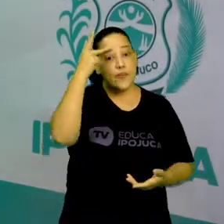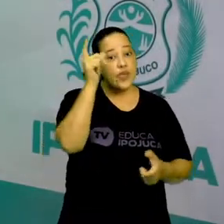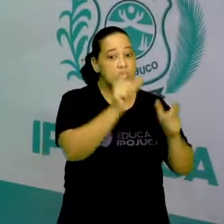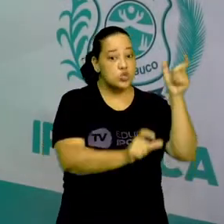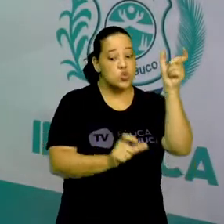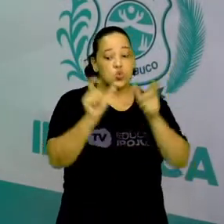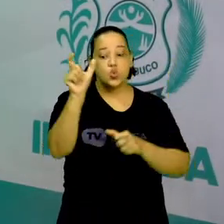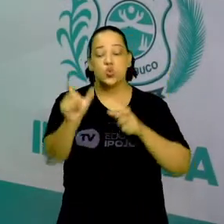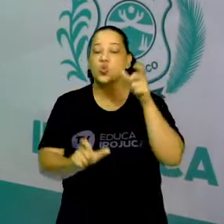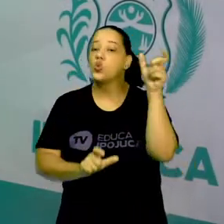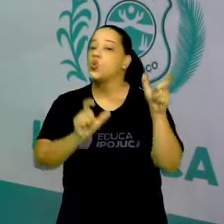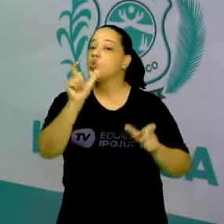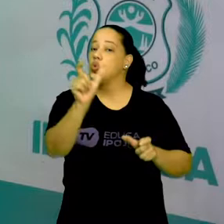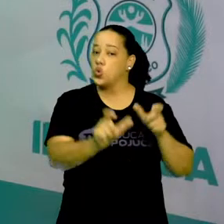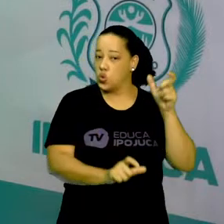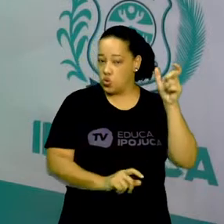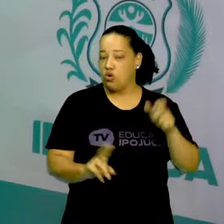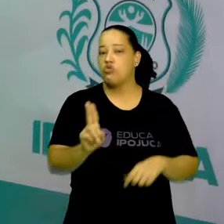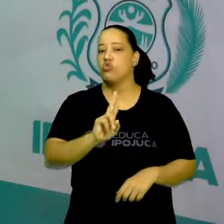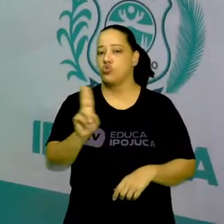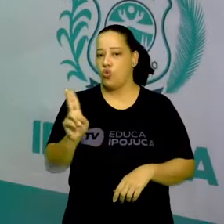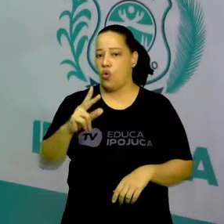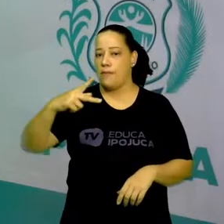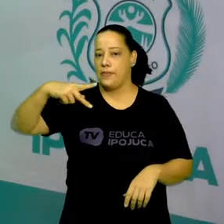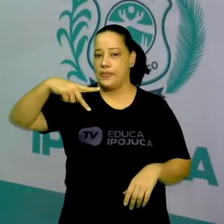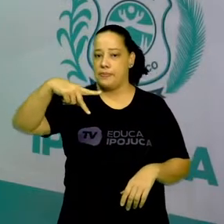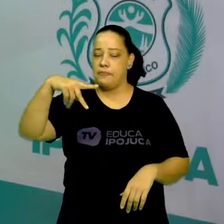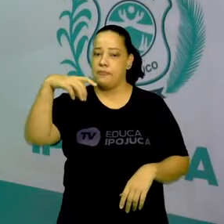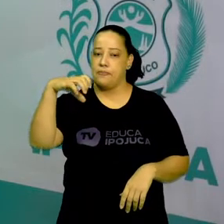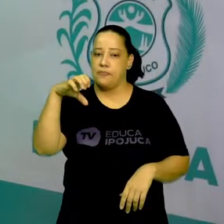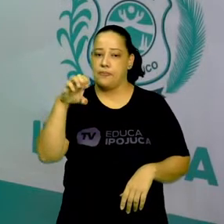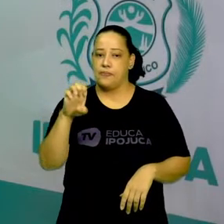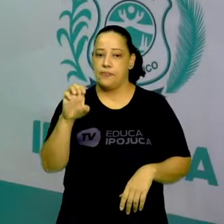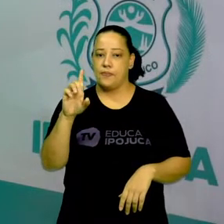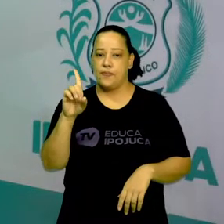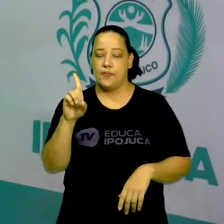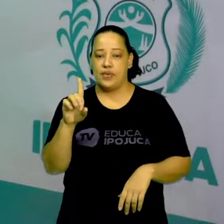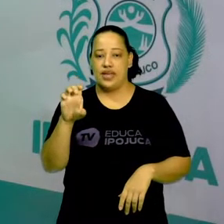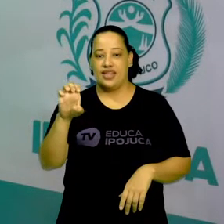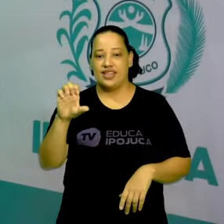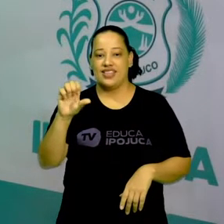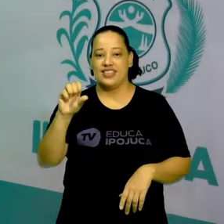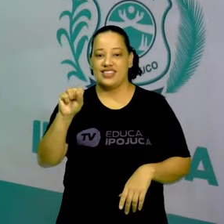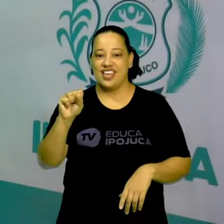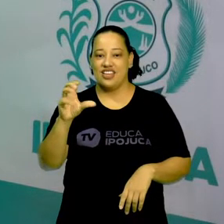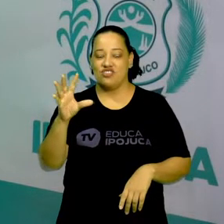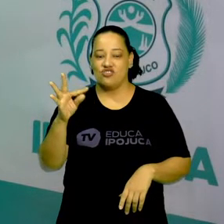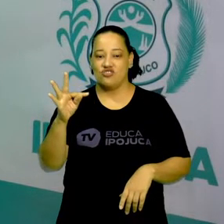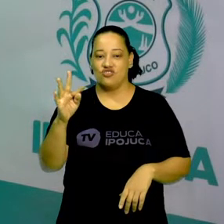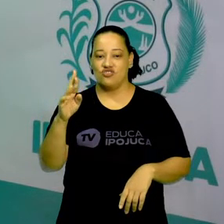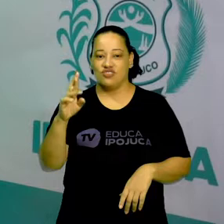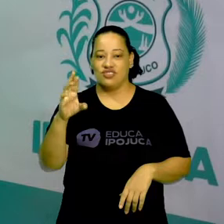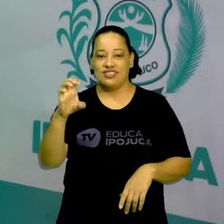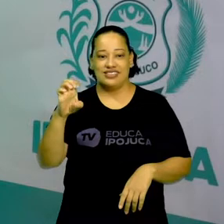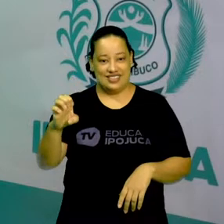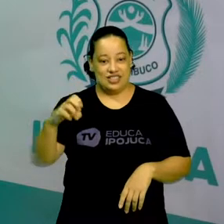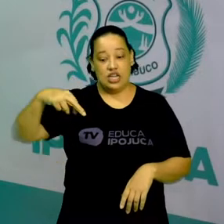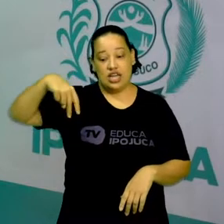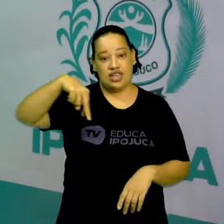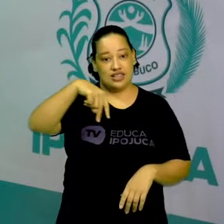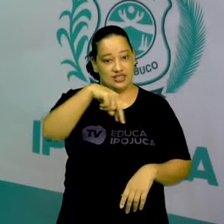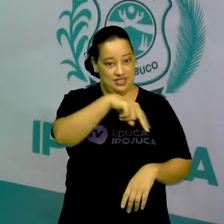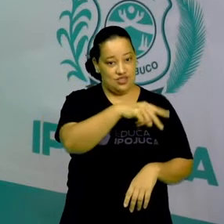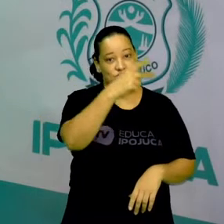são chamadas de pedestres. Então todas as pessoas que circulam a pé nas ruas